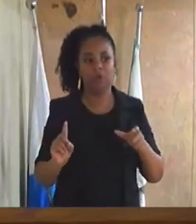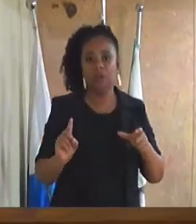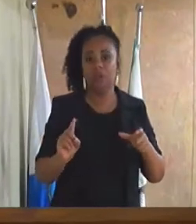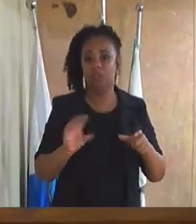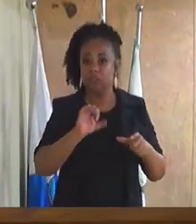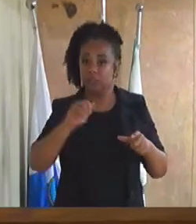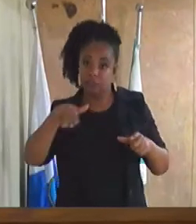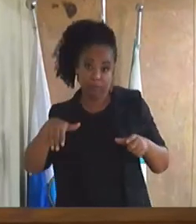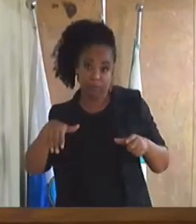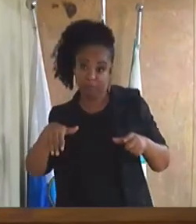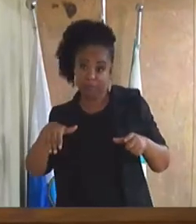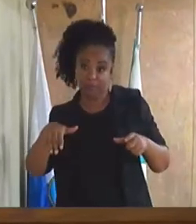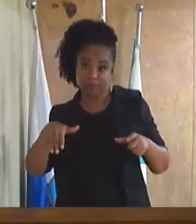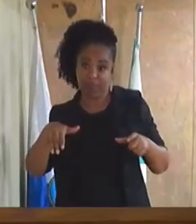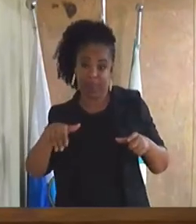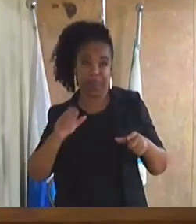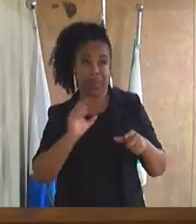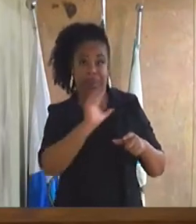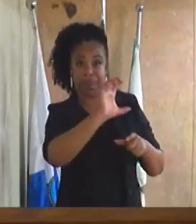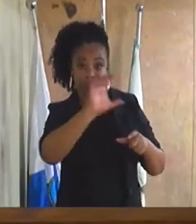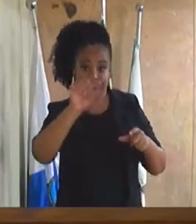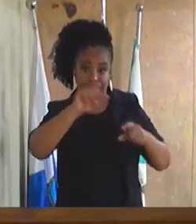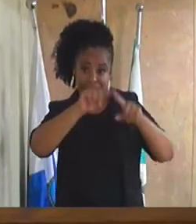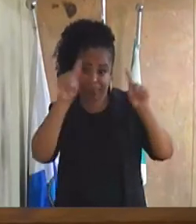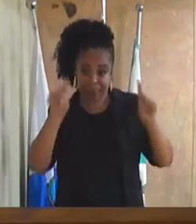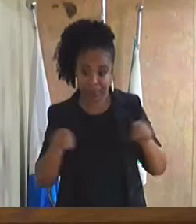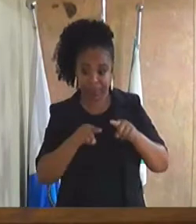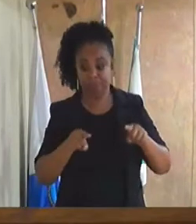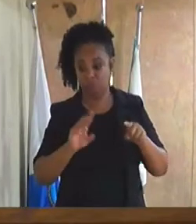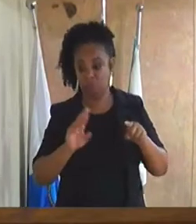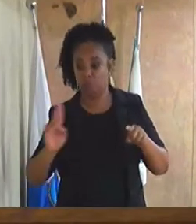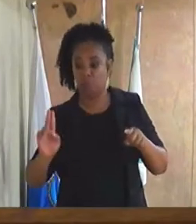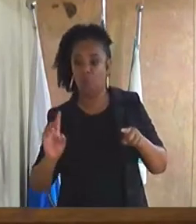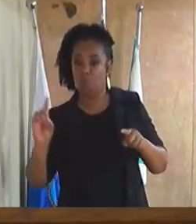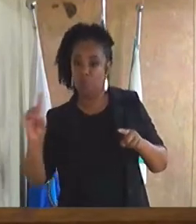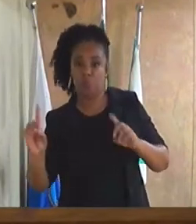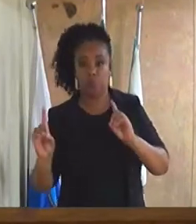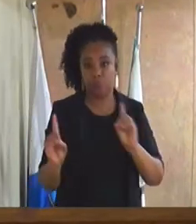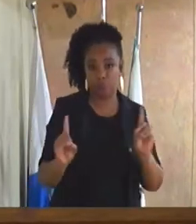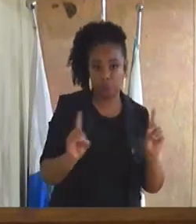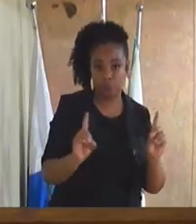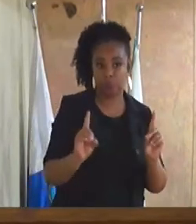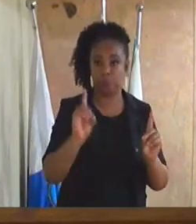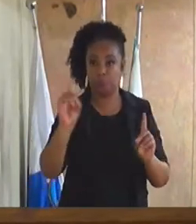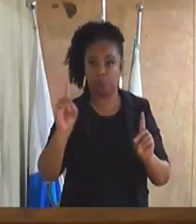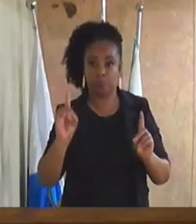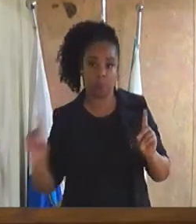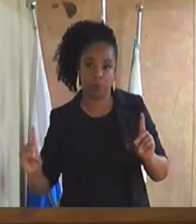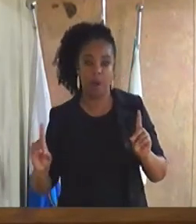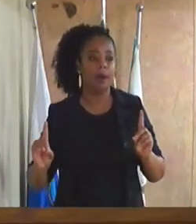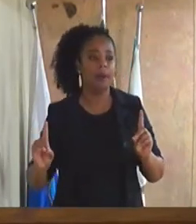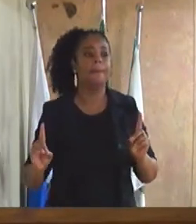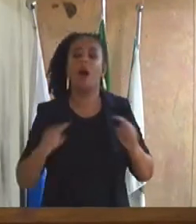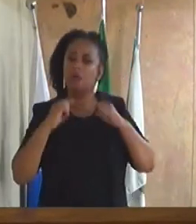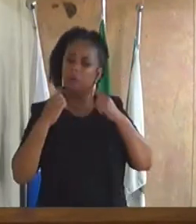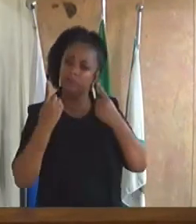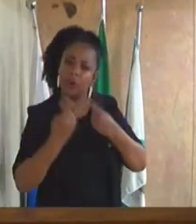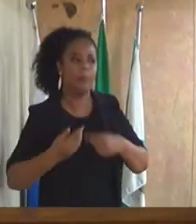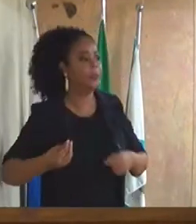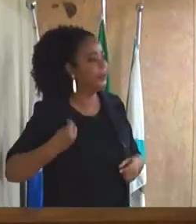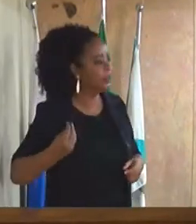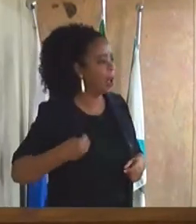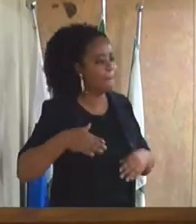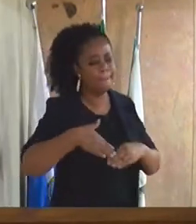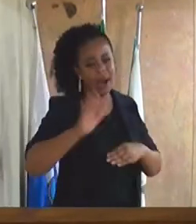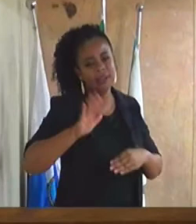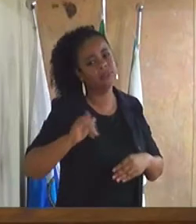quadrado para cada usuário então essa sessão presencial ela é mais do que